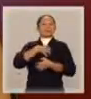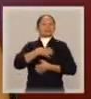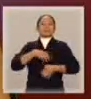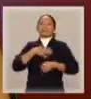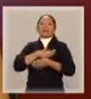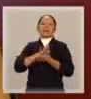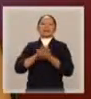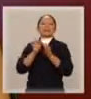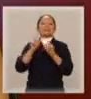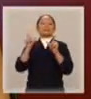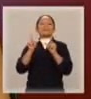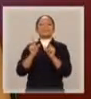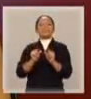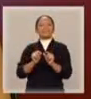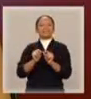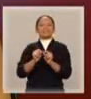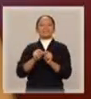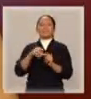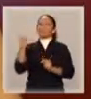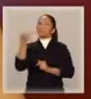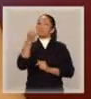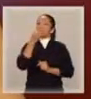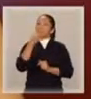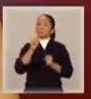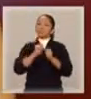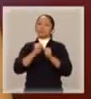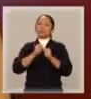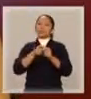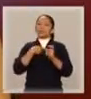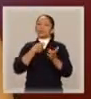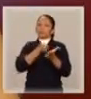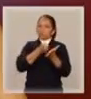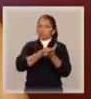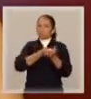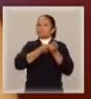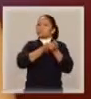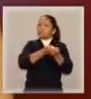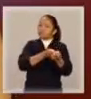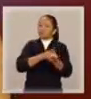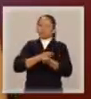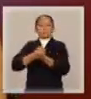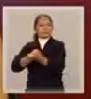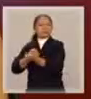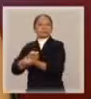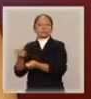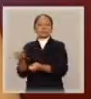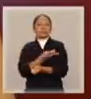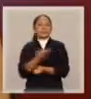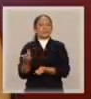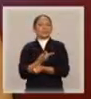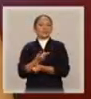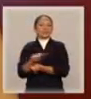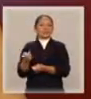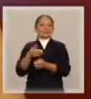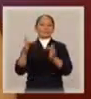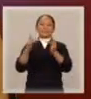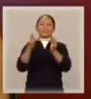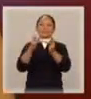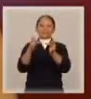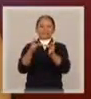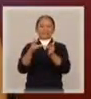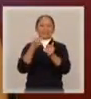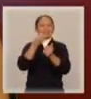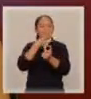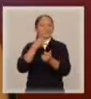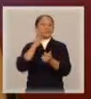a guarda compartilhada é bastante interessante porque ela vai forçar o fato dos pais buscarem um entendimento. Se eles não se